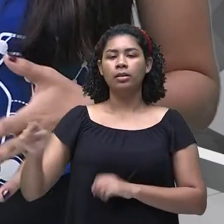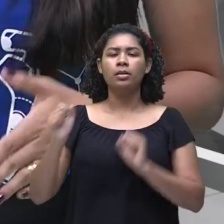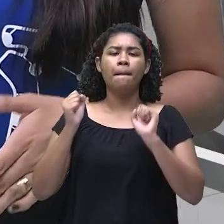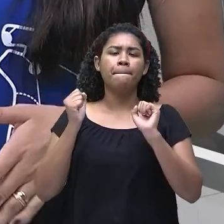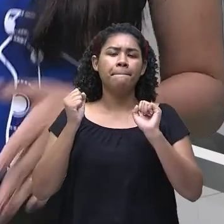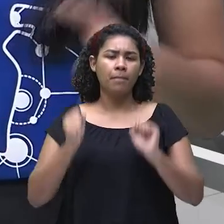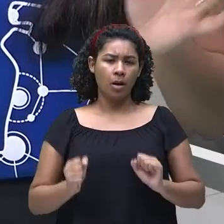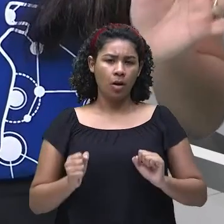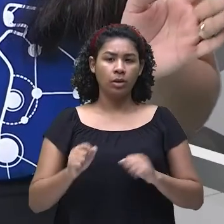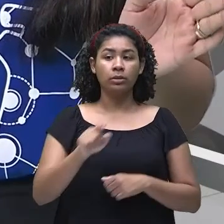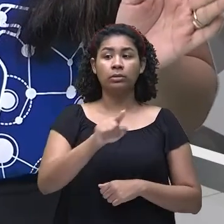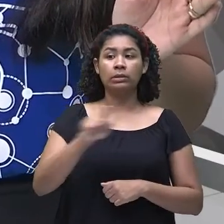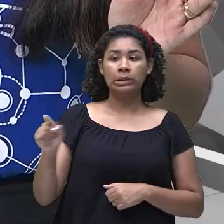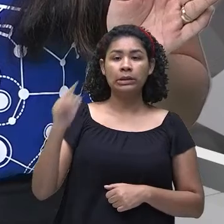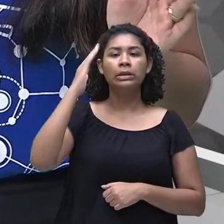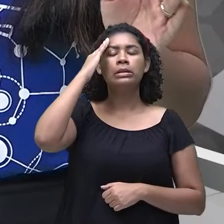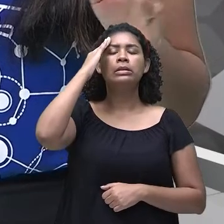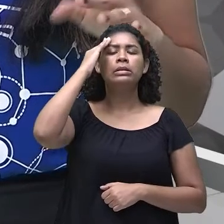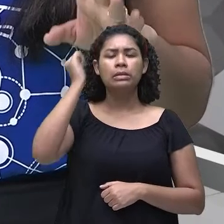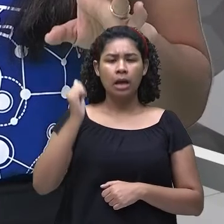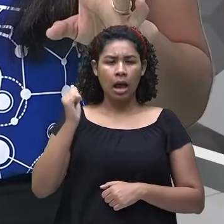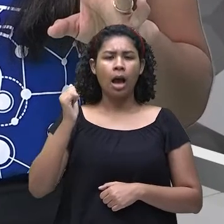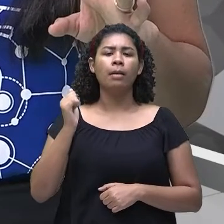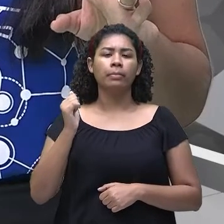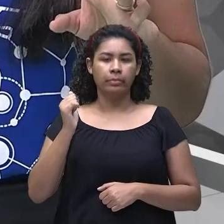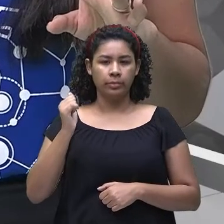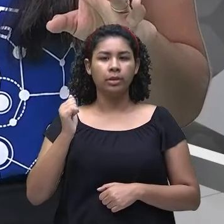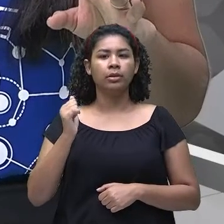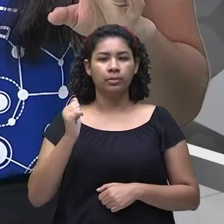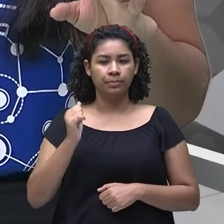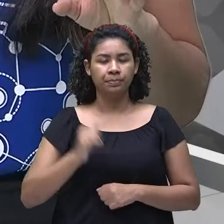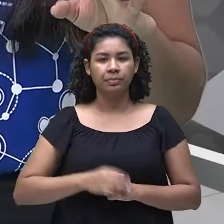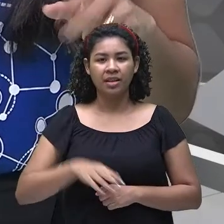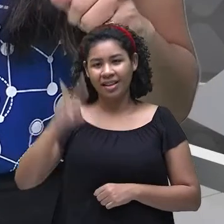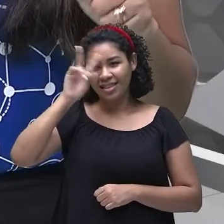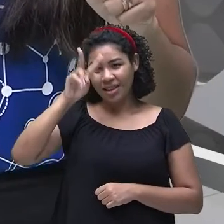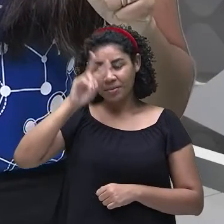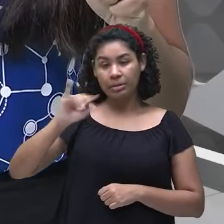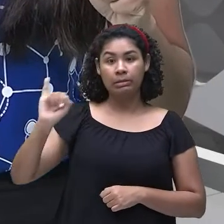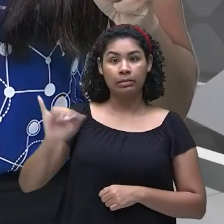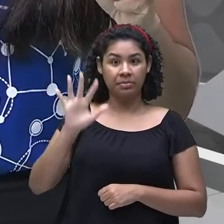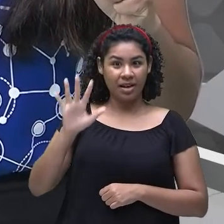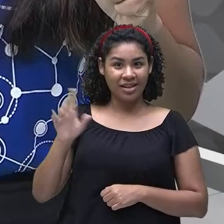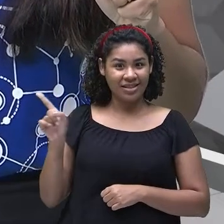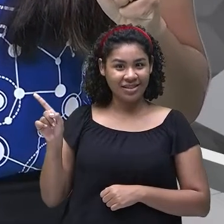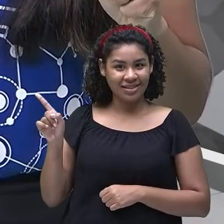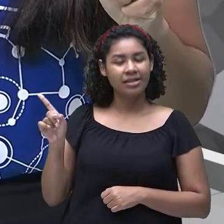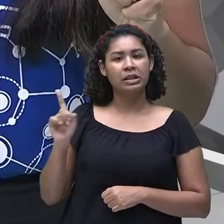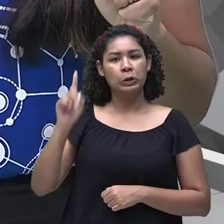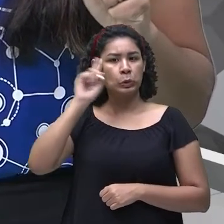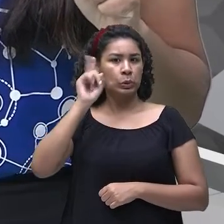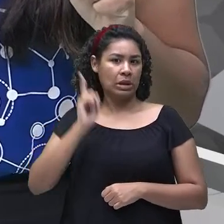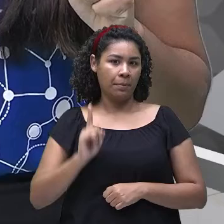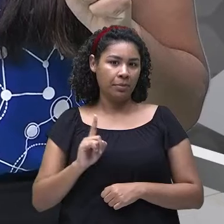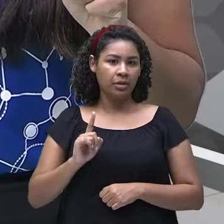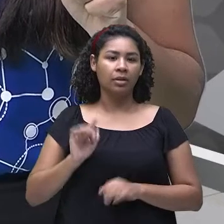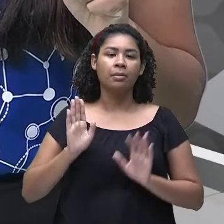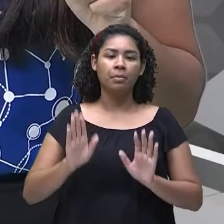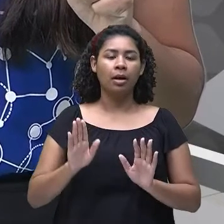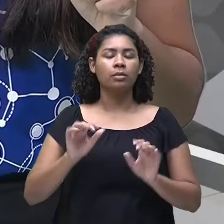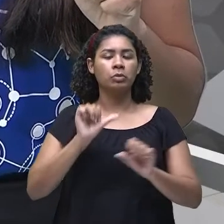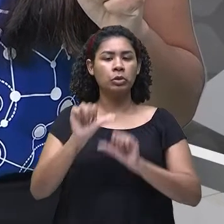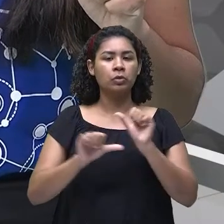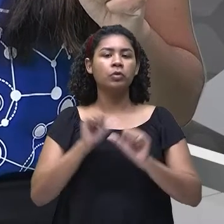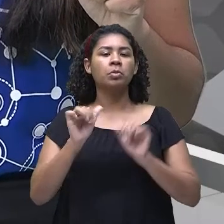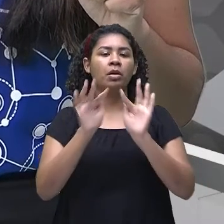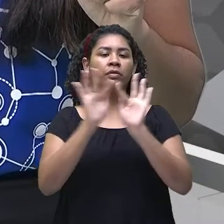eles sabem andar de patins. A gente viu ali que o semi não sabia. Então, pra gente formar a frase negativa, né? A